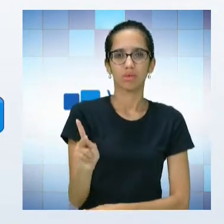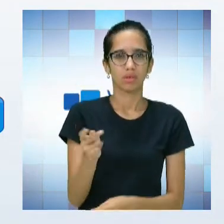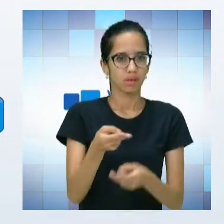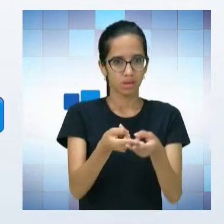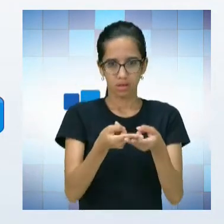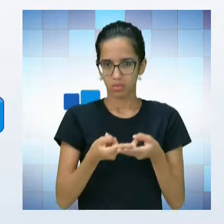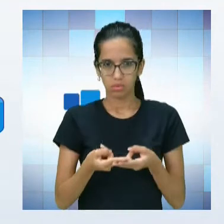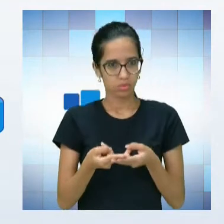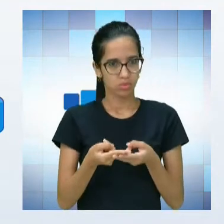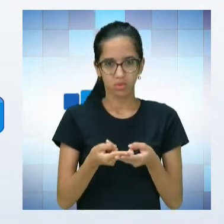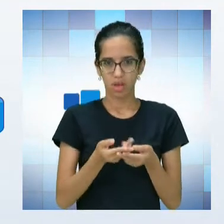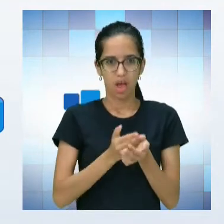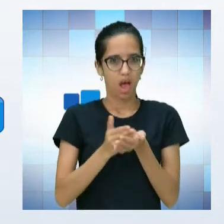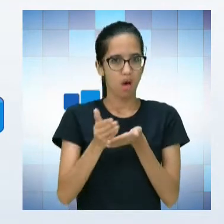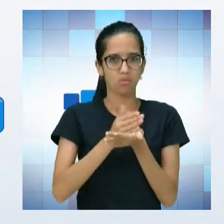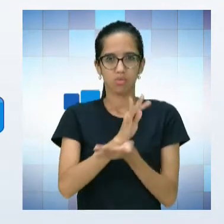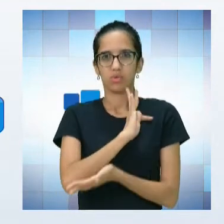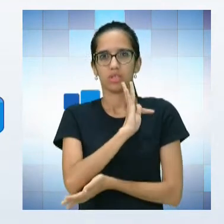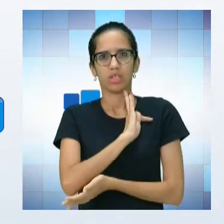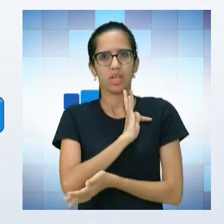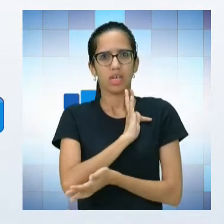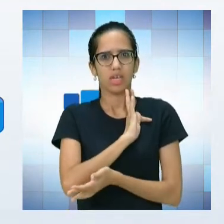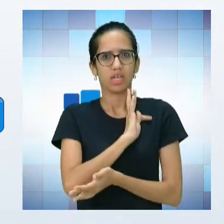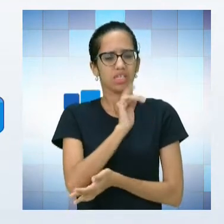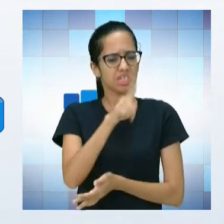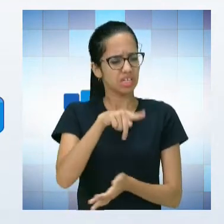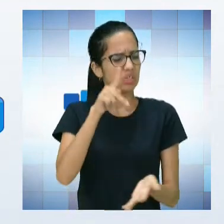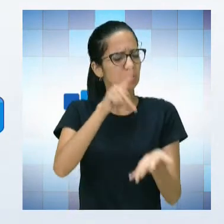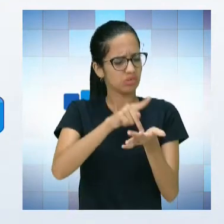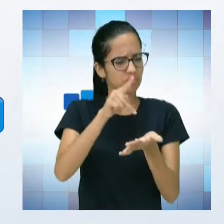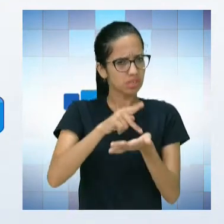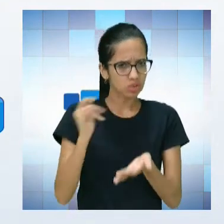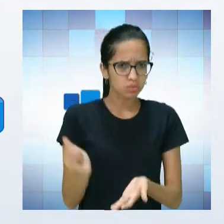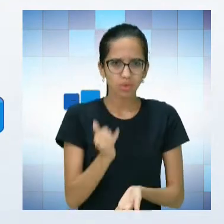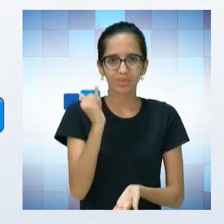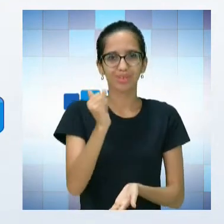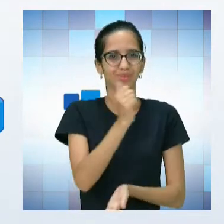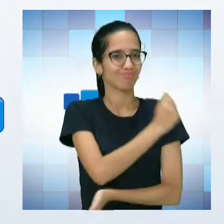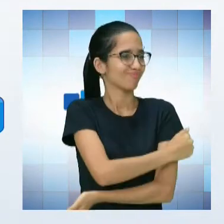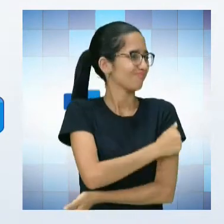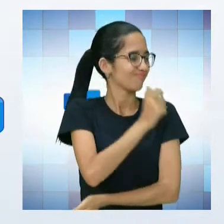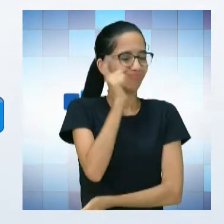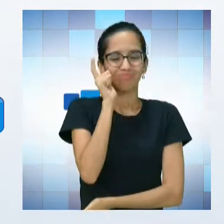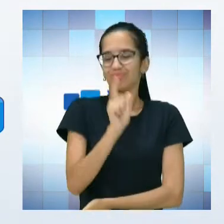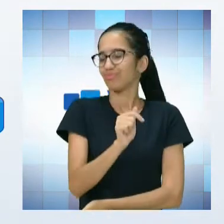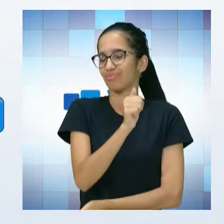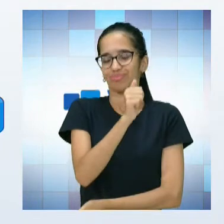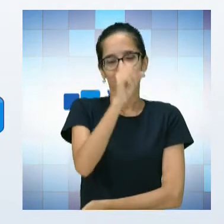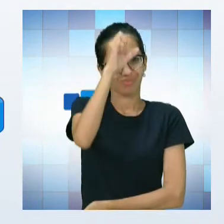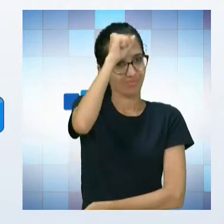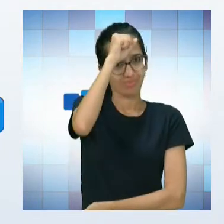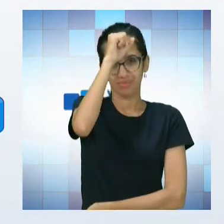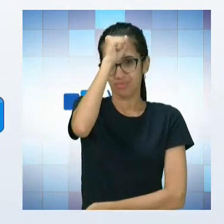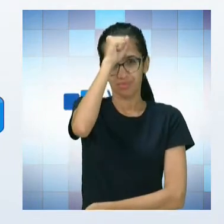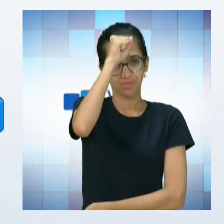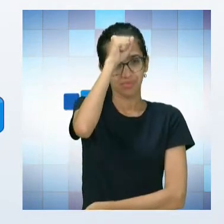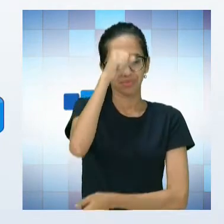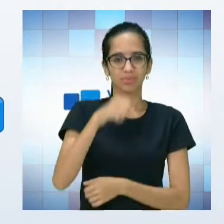determinadas técnicas que sejam eficazes, o aluno não aprende. Ele apenas